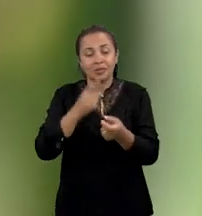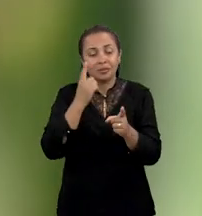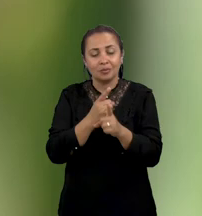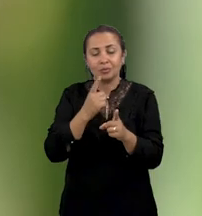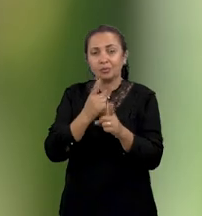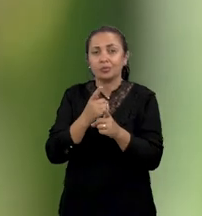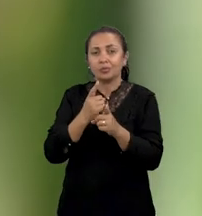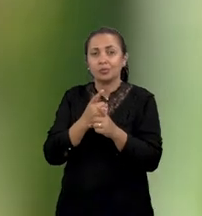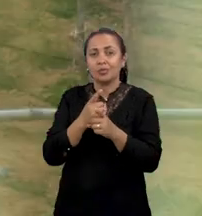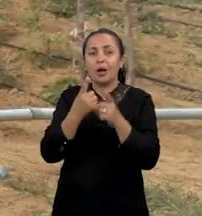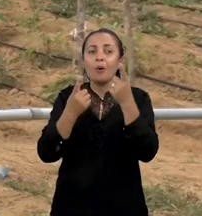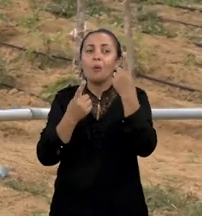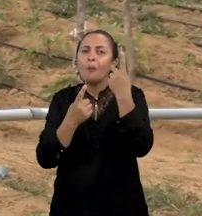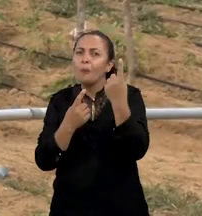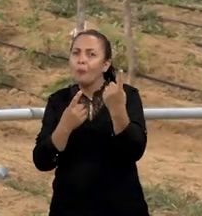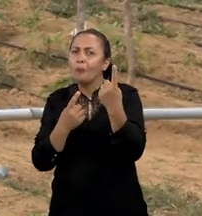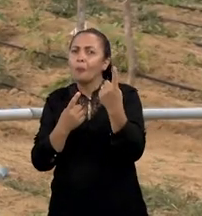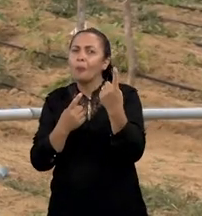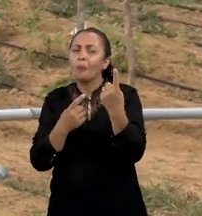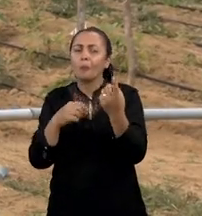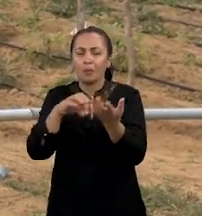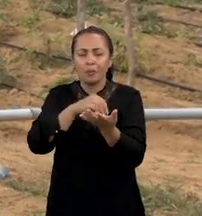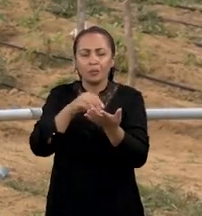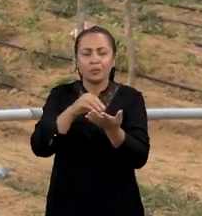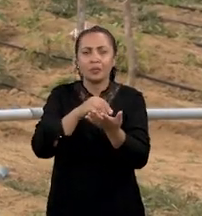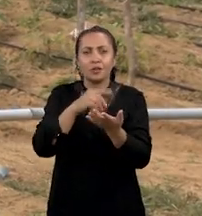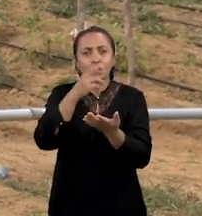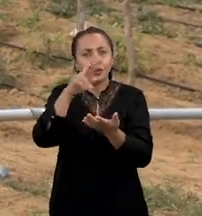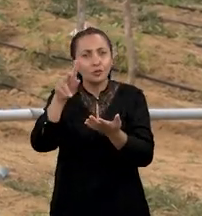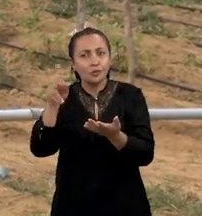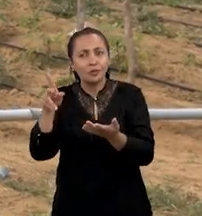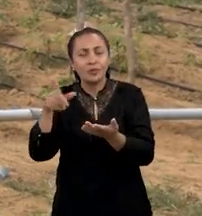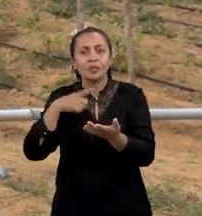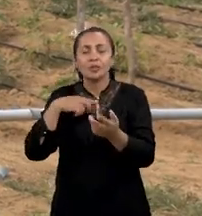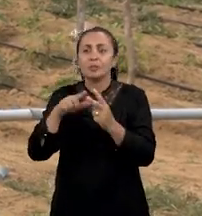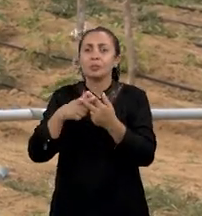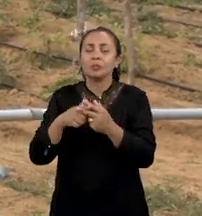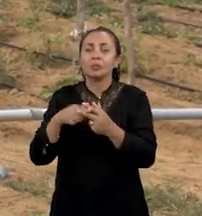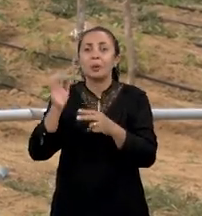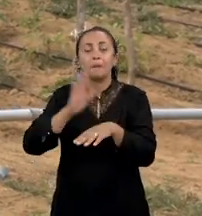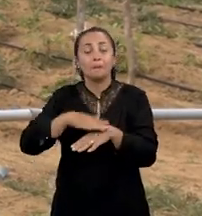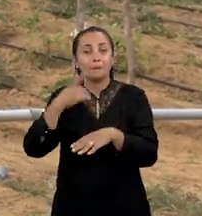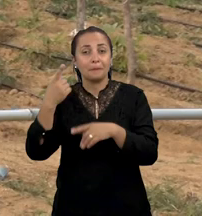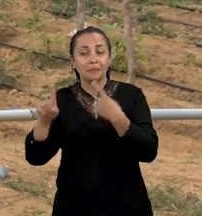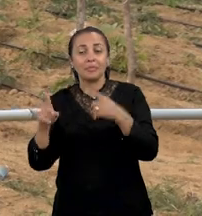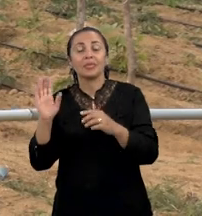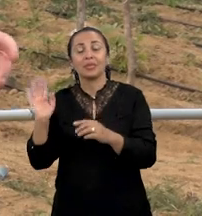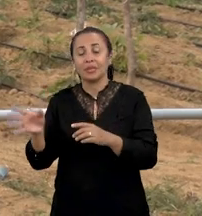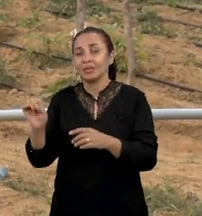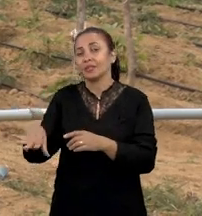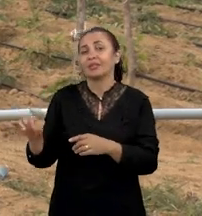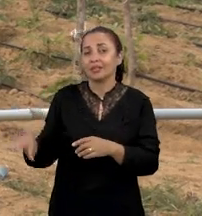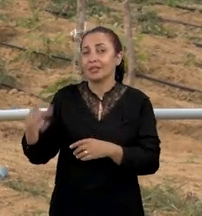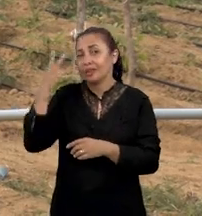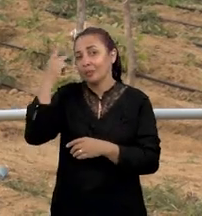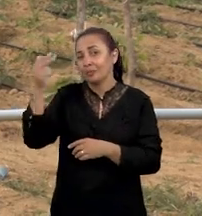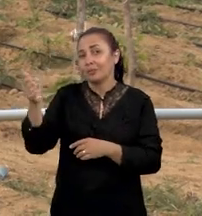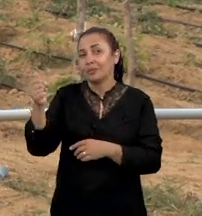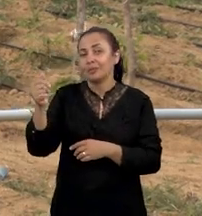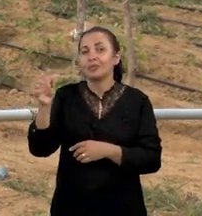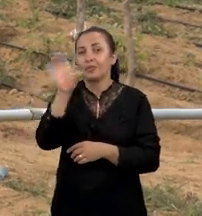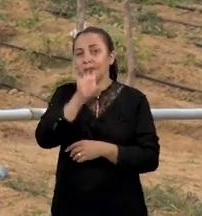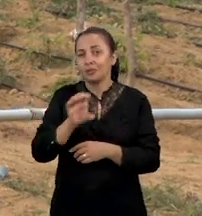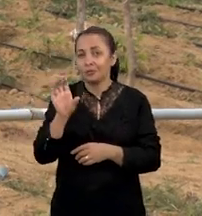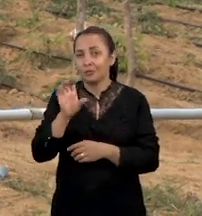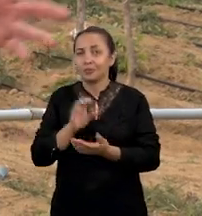tentativa de encontrar um indivíduo desse oriundo de semente que produza mais do que os materiais que são cultivados normalmente